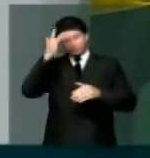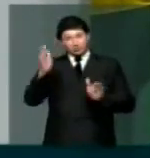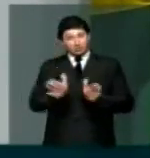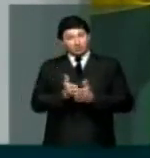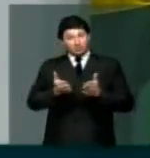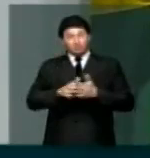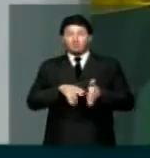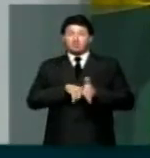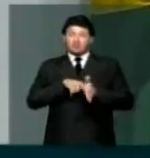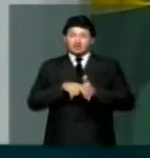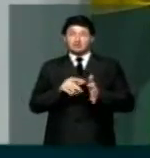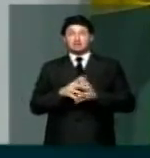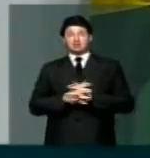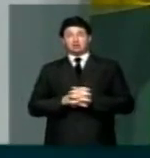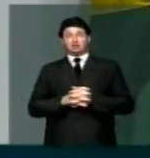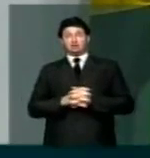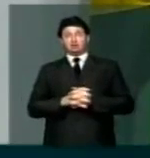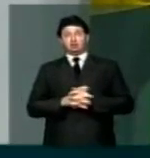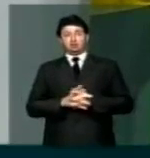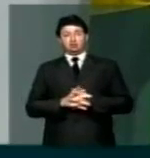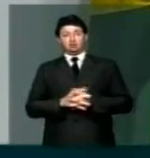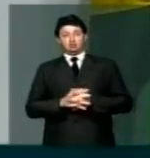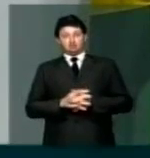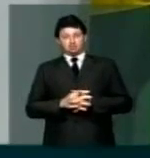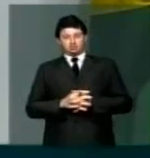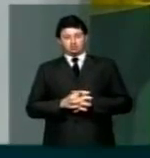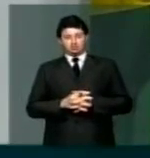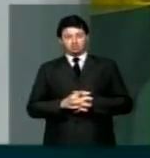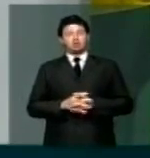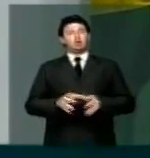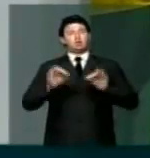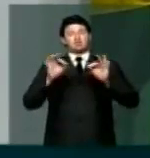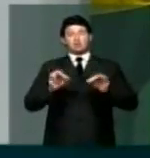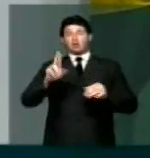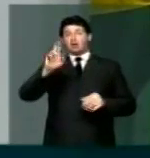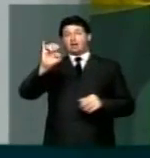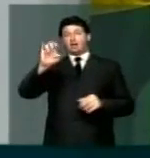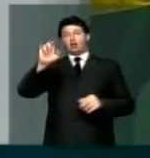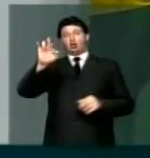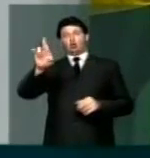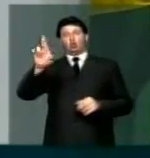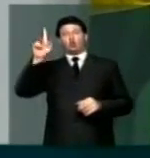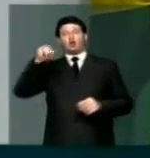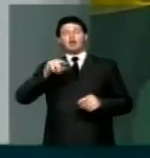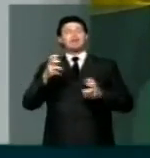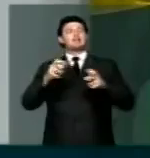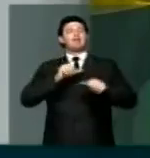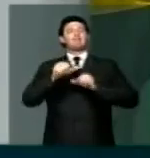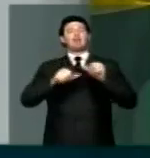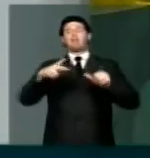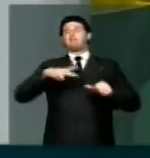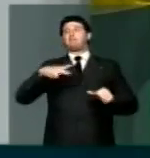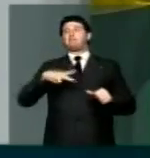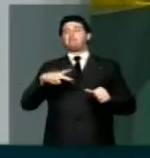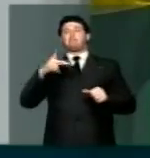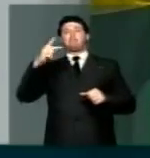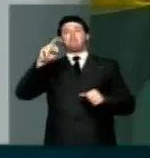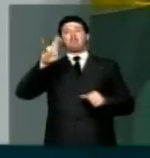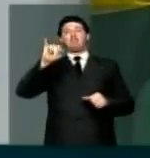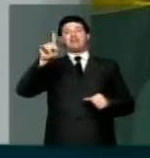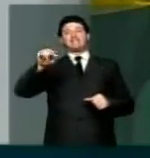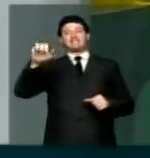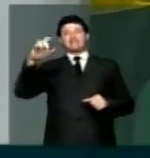extensão de serviços à comunidade e certamente o reitor entrou na lógica da privatização da